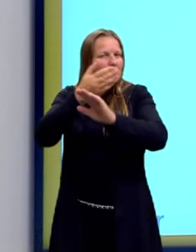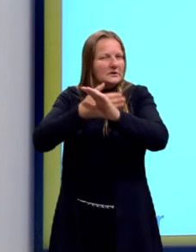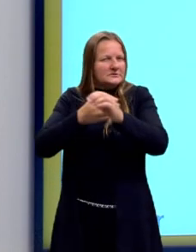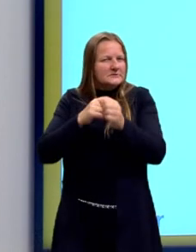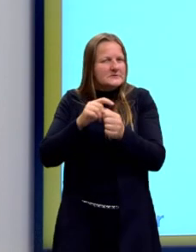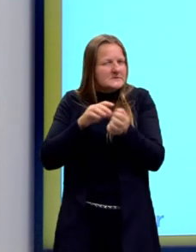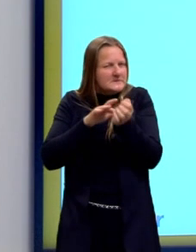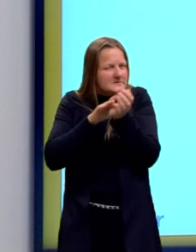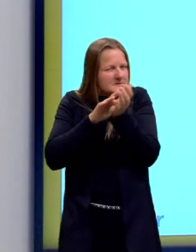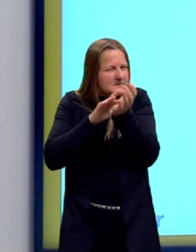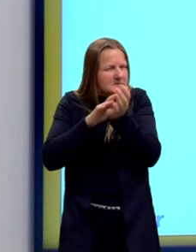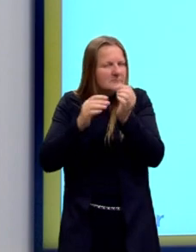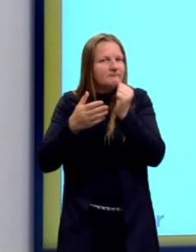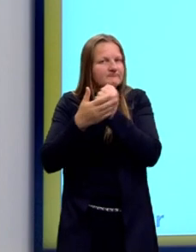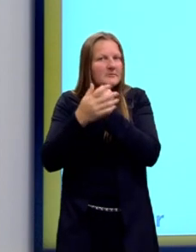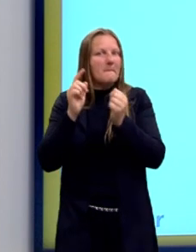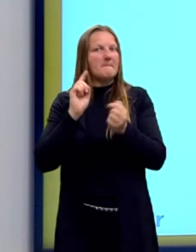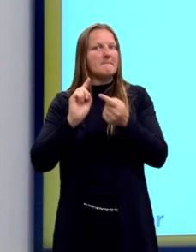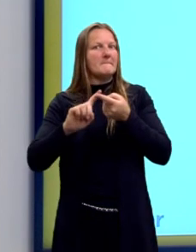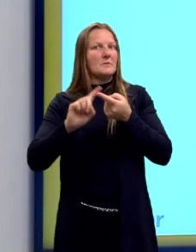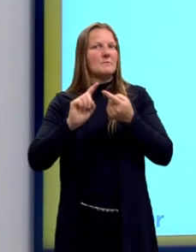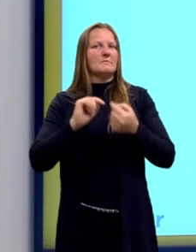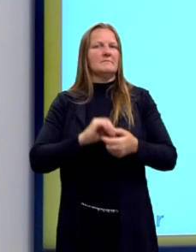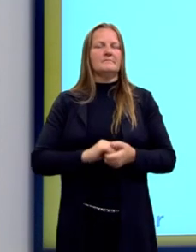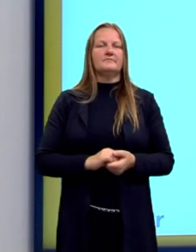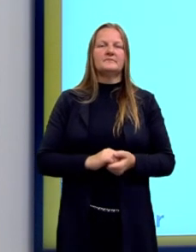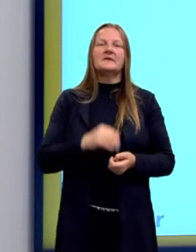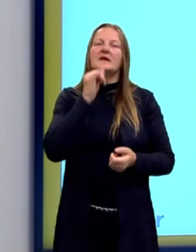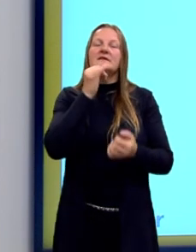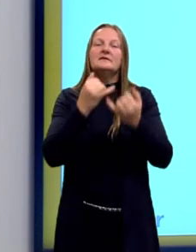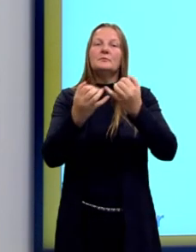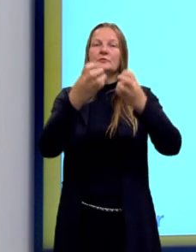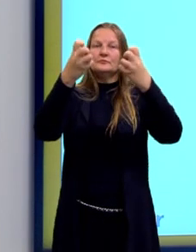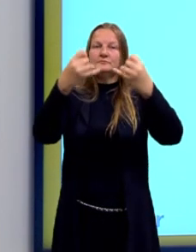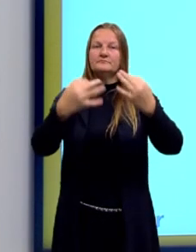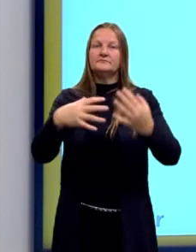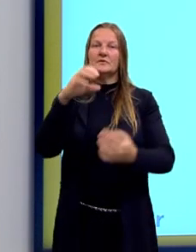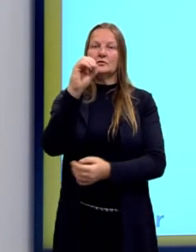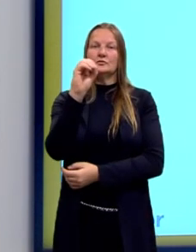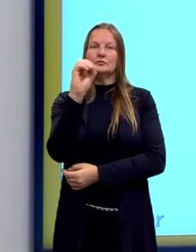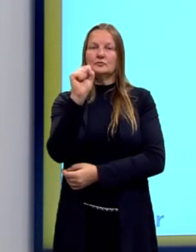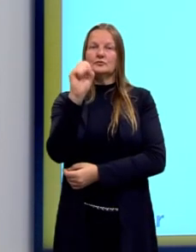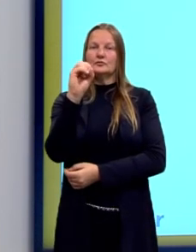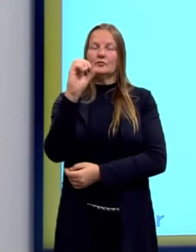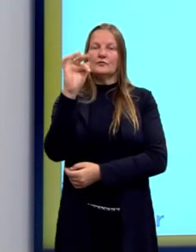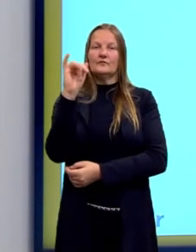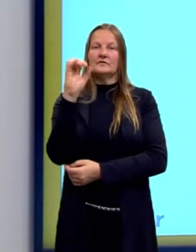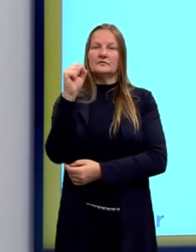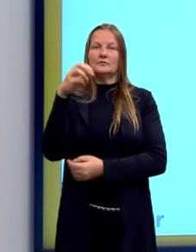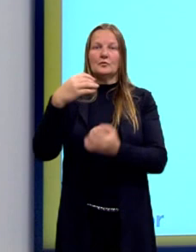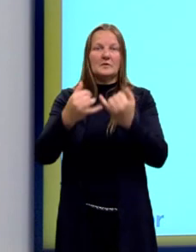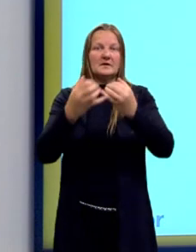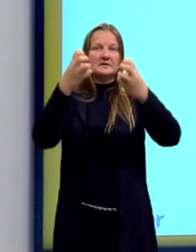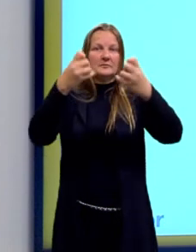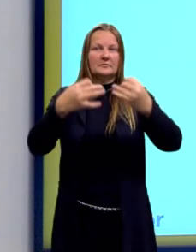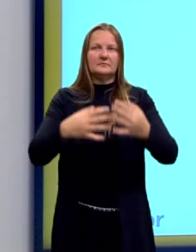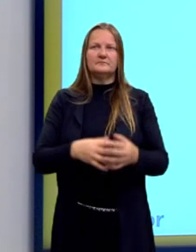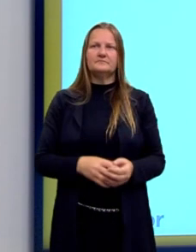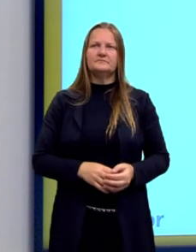enganação. Olha só, exemplos de sofismos, nessa perspectiva já consciente de trapacear.